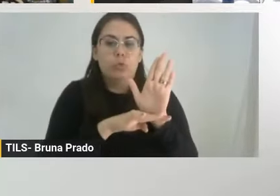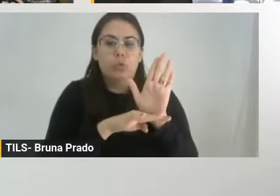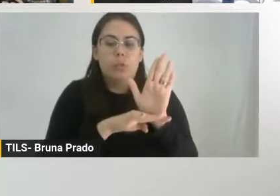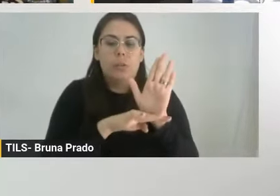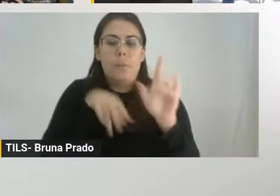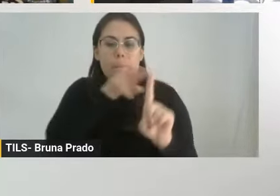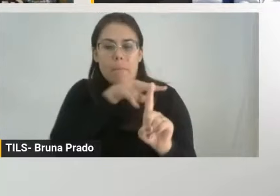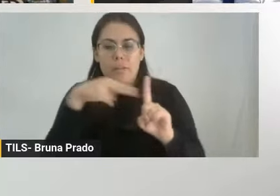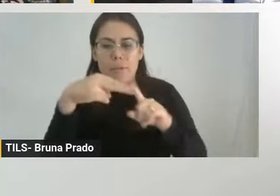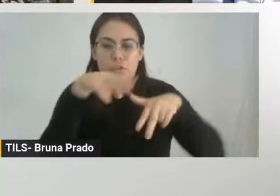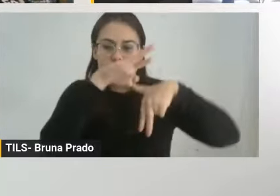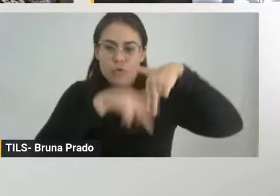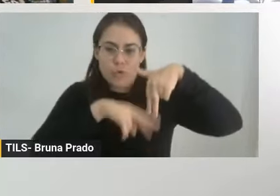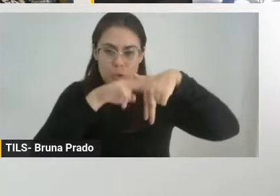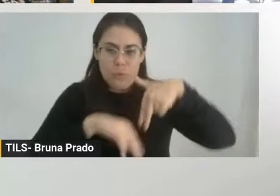de Gênero.